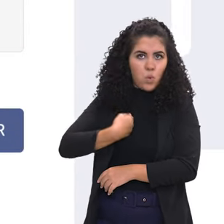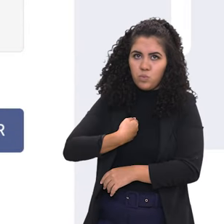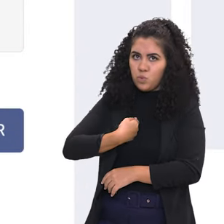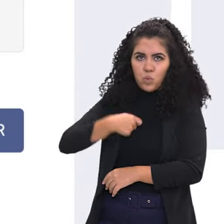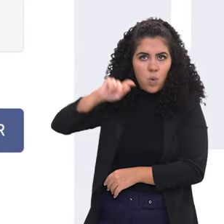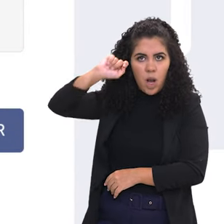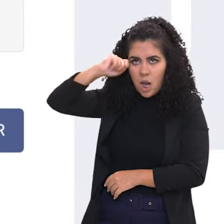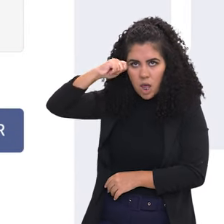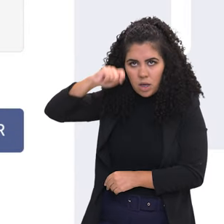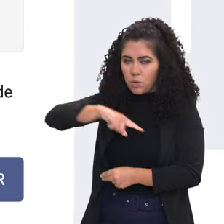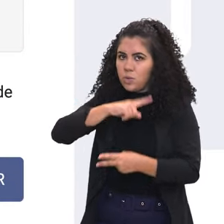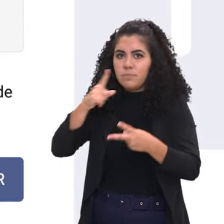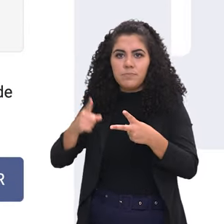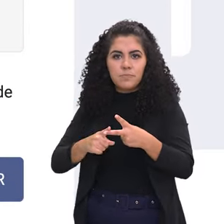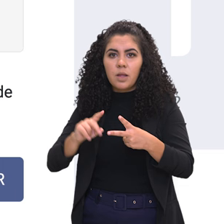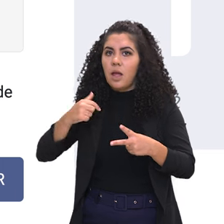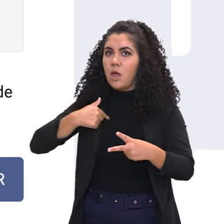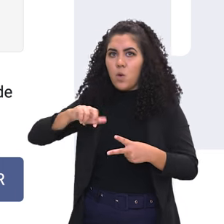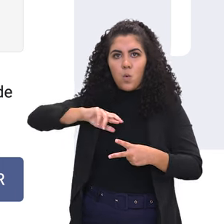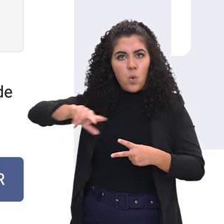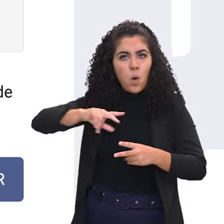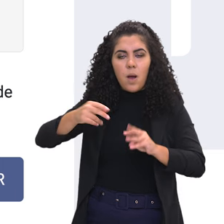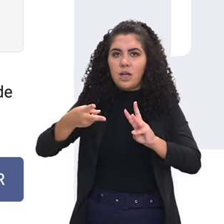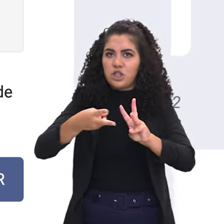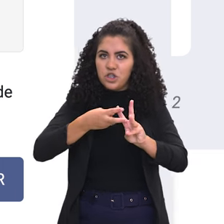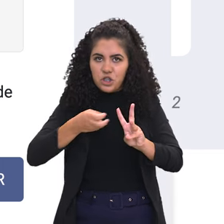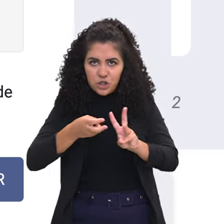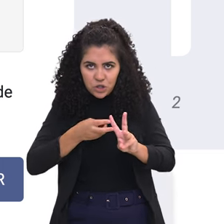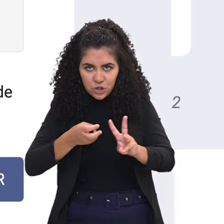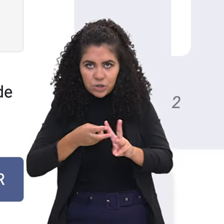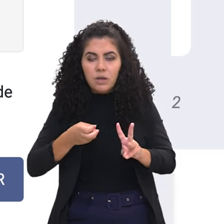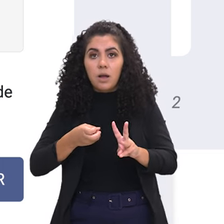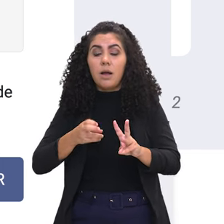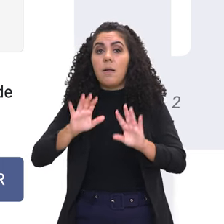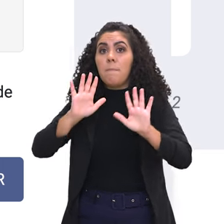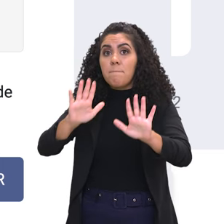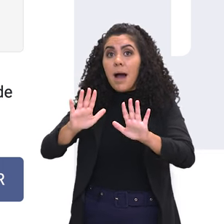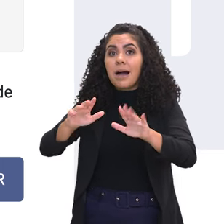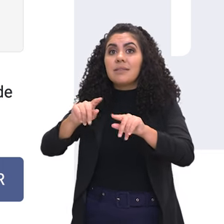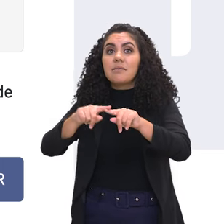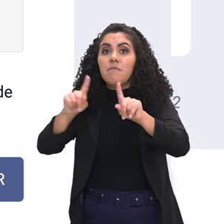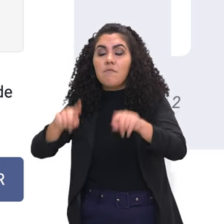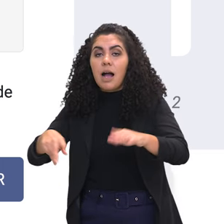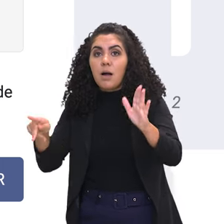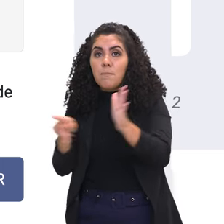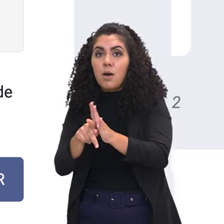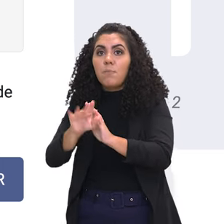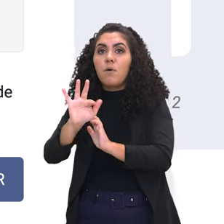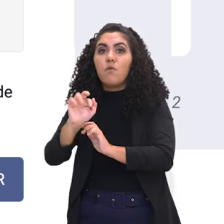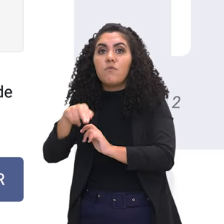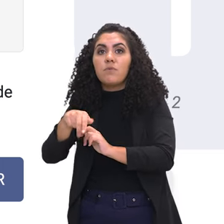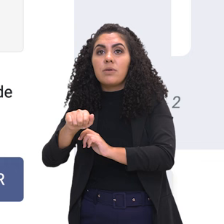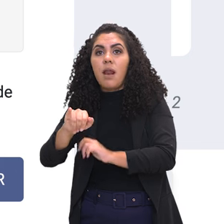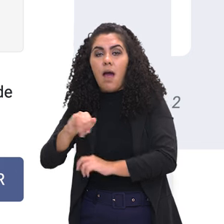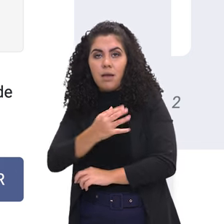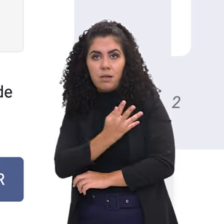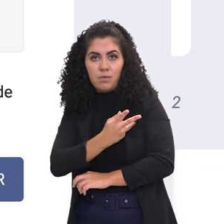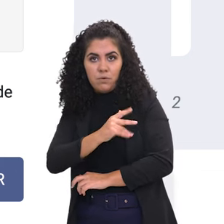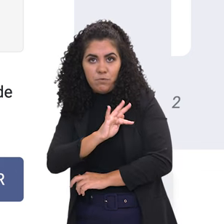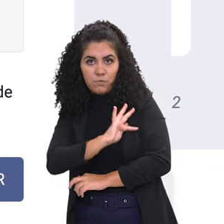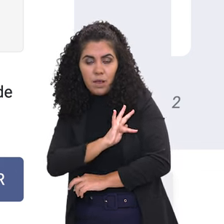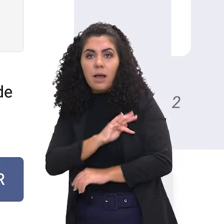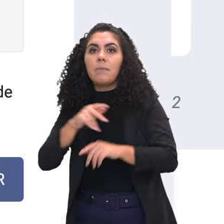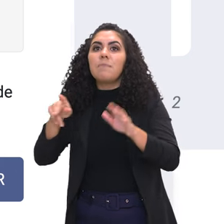negra. Não me autodeclaro uma pessoa indígena. Lembrando que os cargos da FUNAI têm 30% de vagas de reserva para pessoas